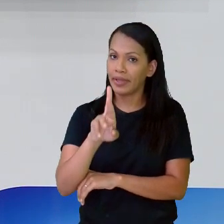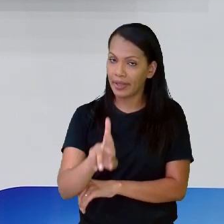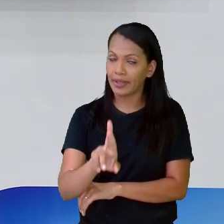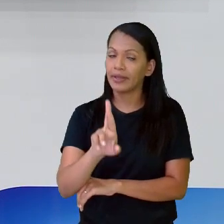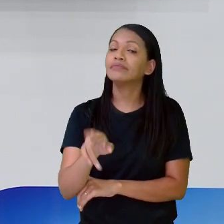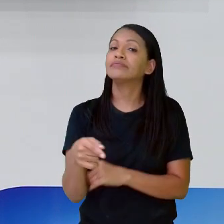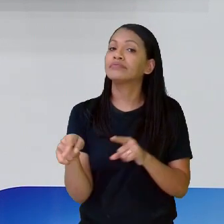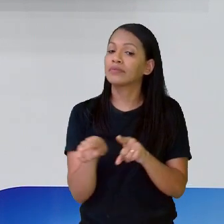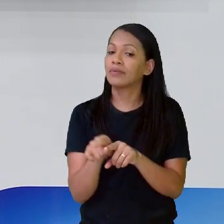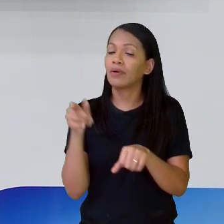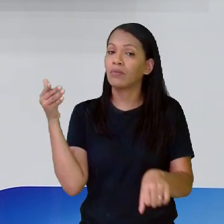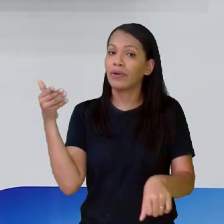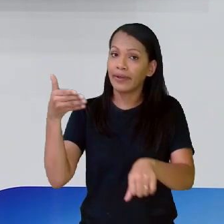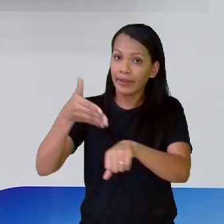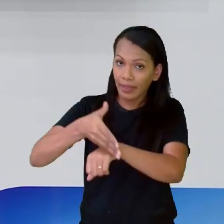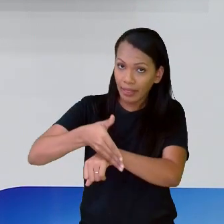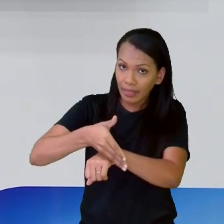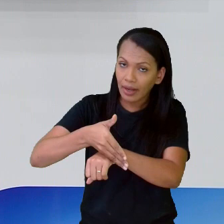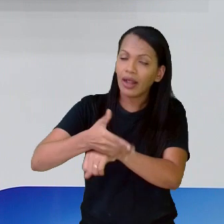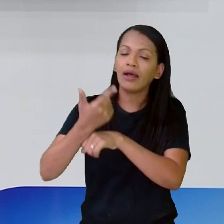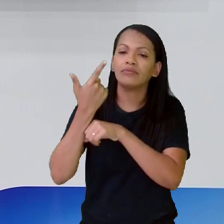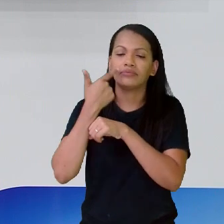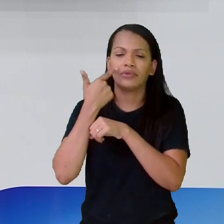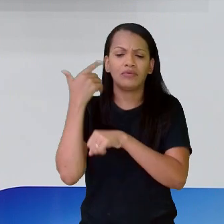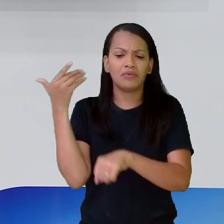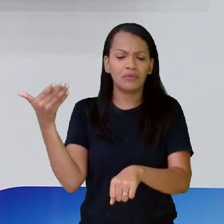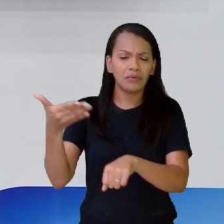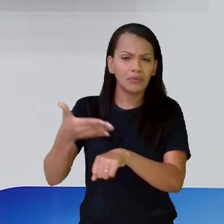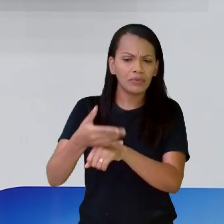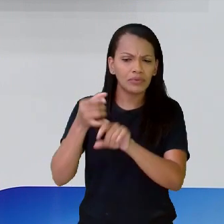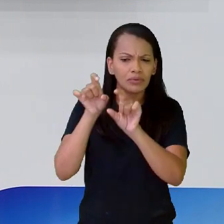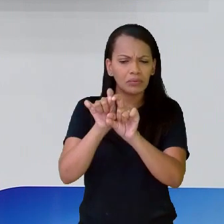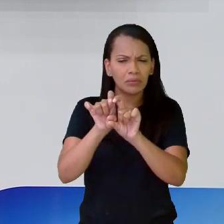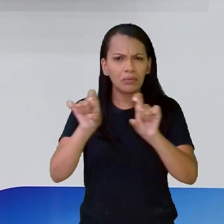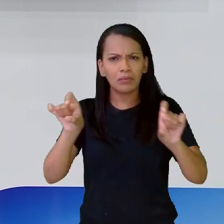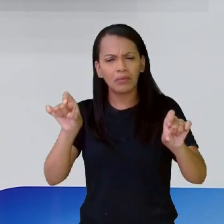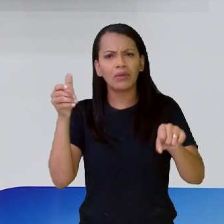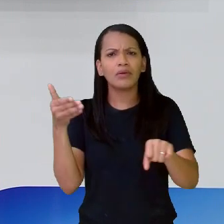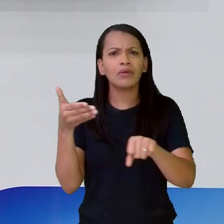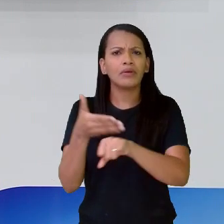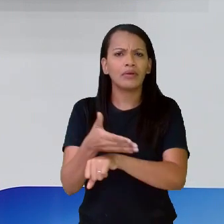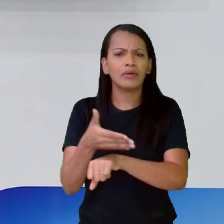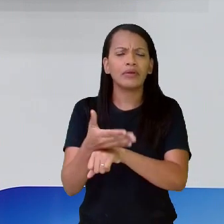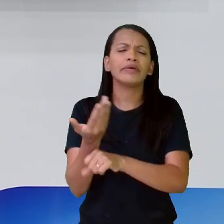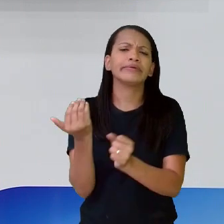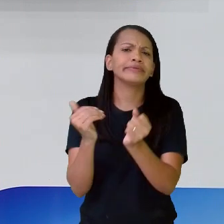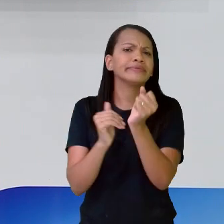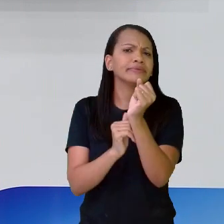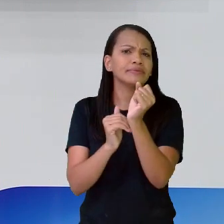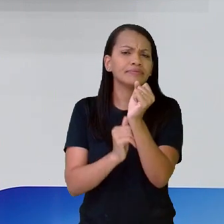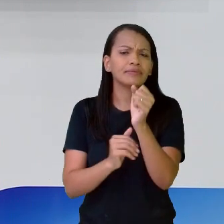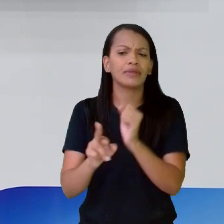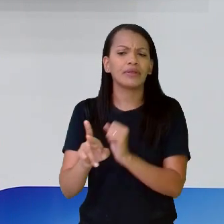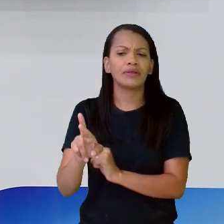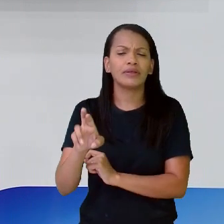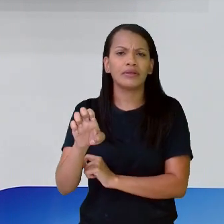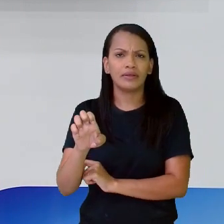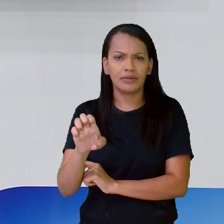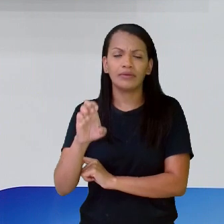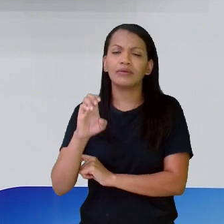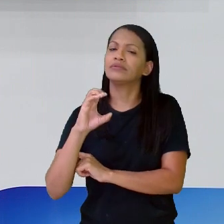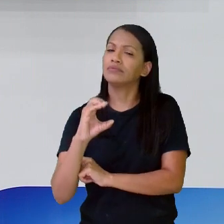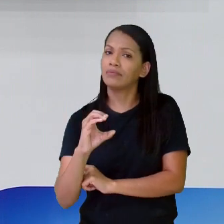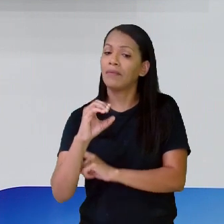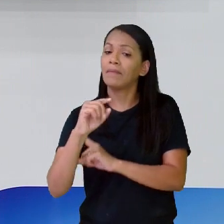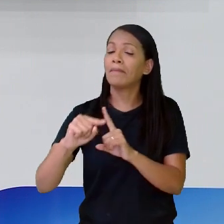login lá, o acesso, né, onde você coloca é a senha RECRC